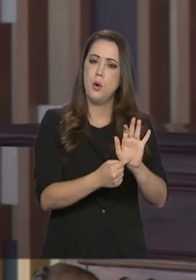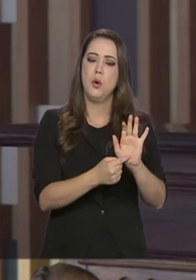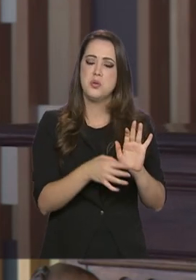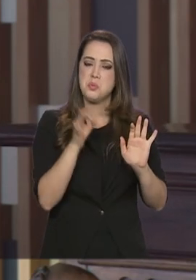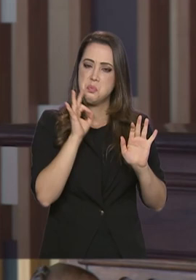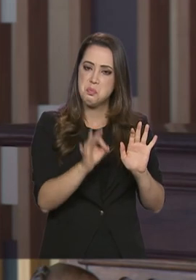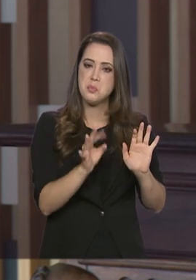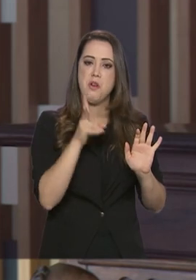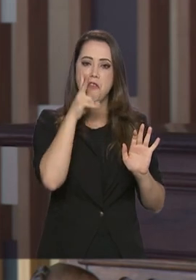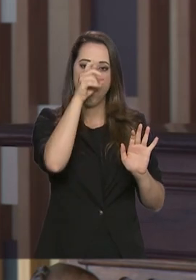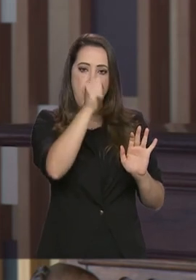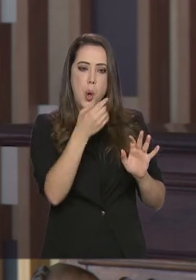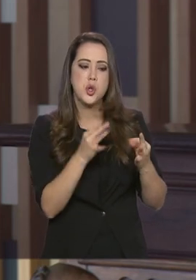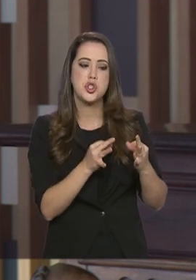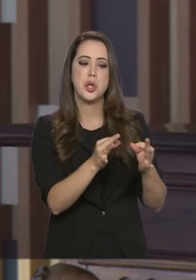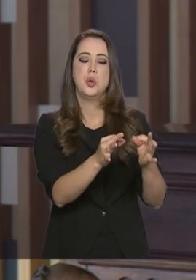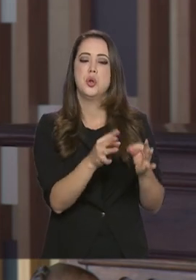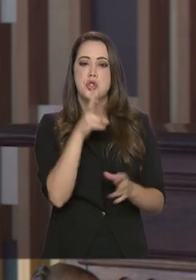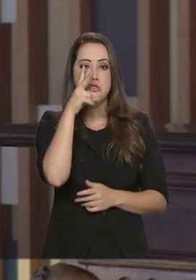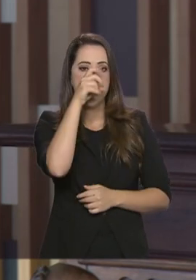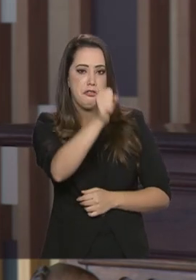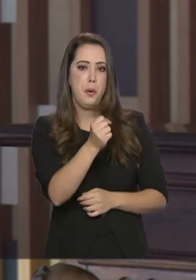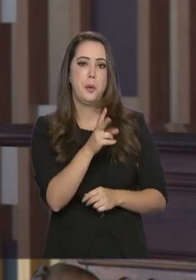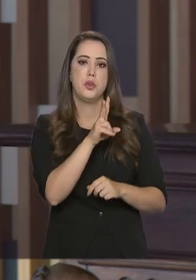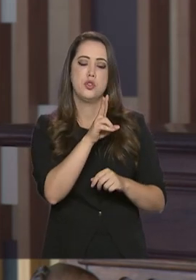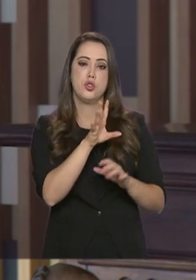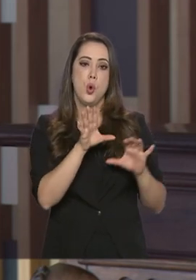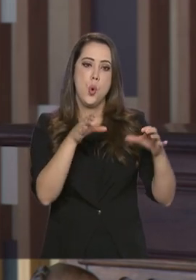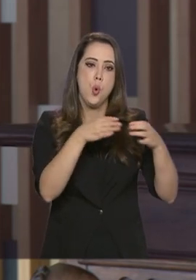tecnológico, na área de defesa, na área de segurança.